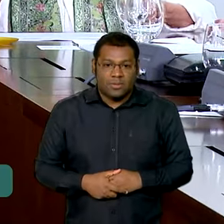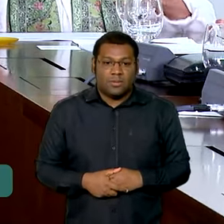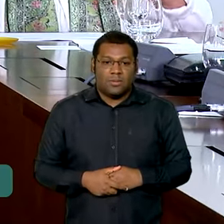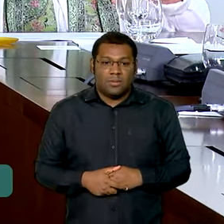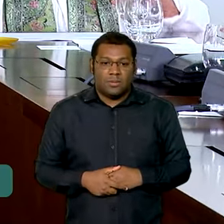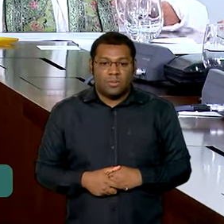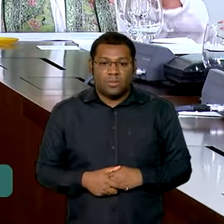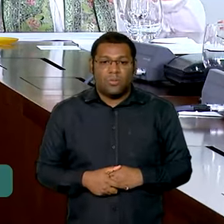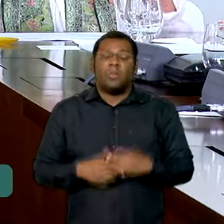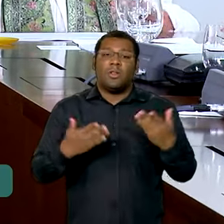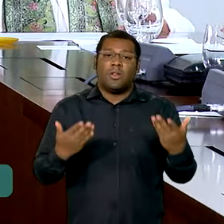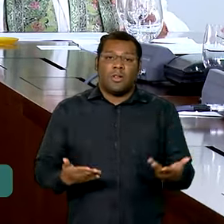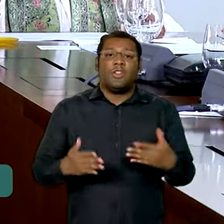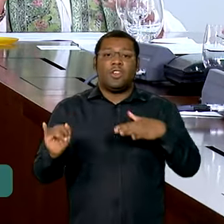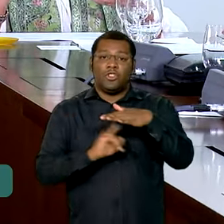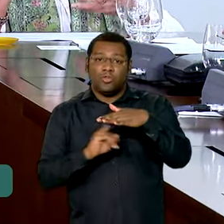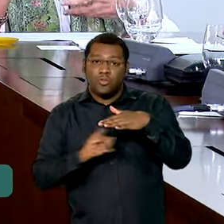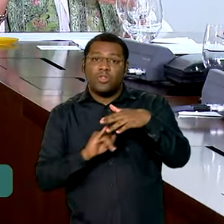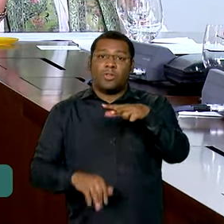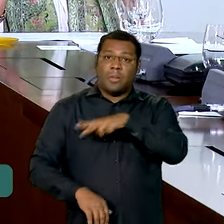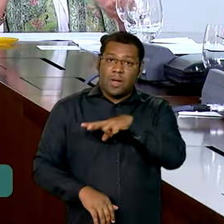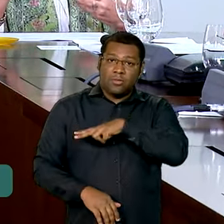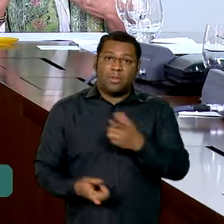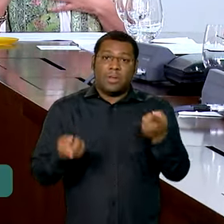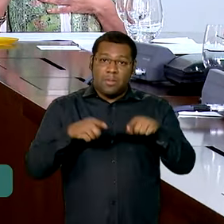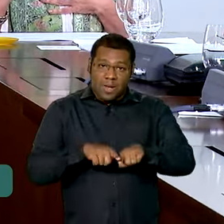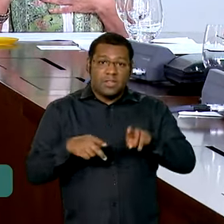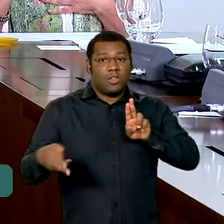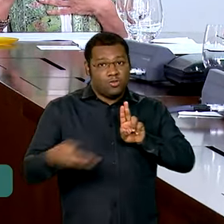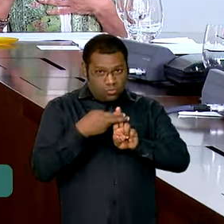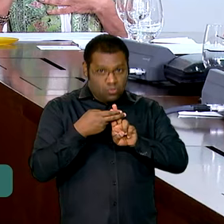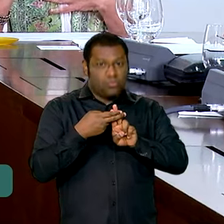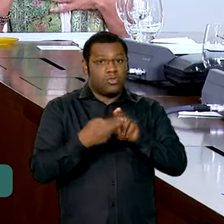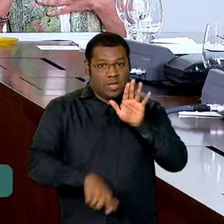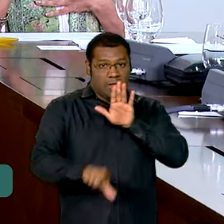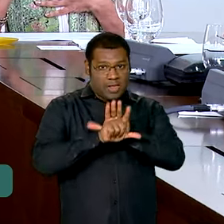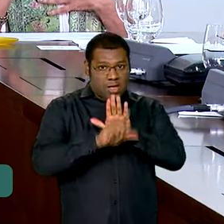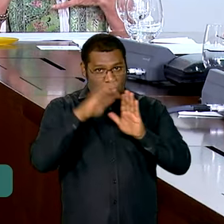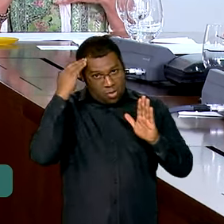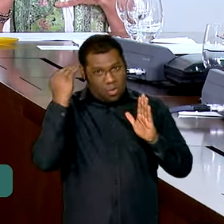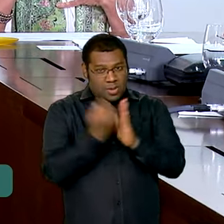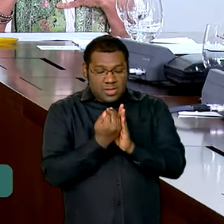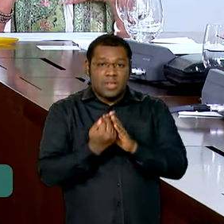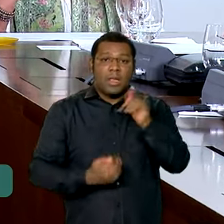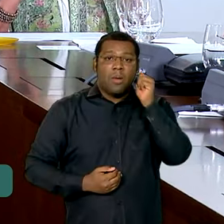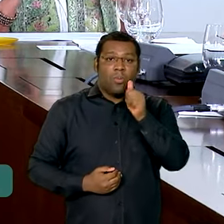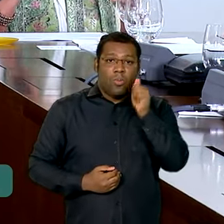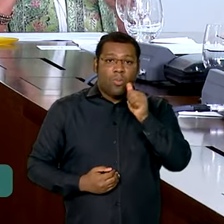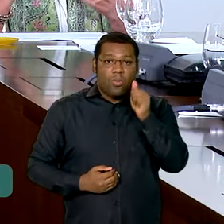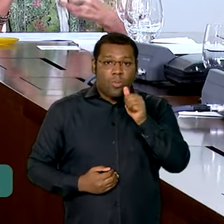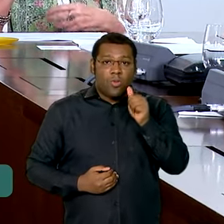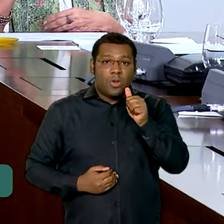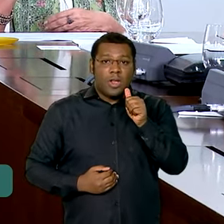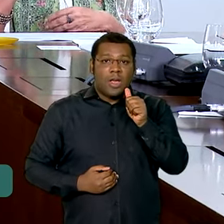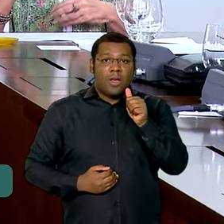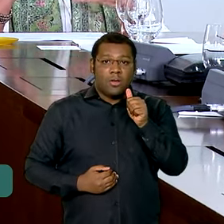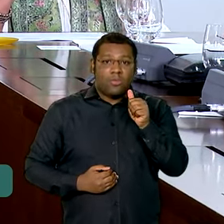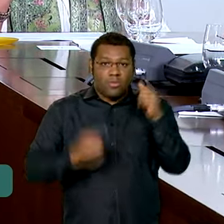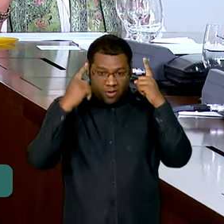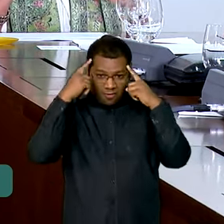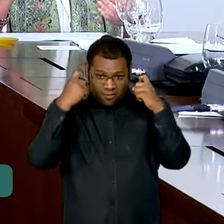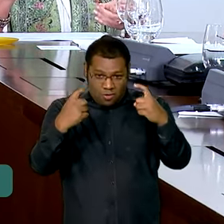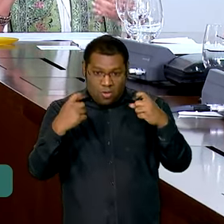conveniados com o SUS cumpram a lei e que a mulher vítima de violência, a menina vítima de